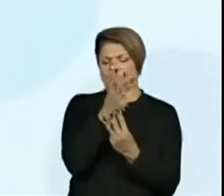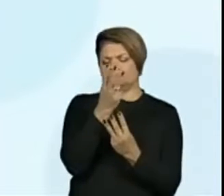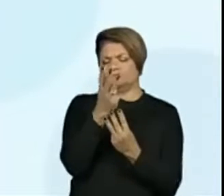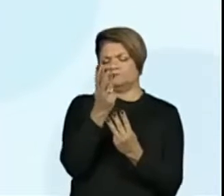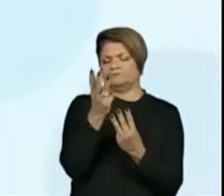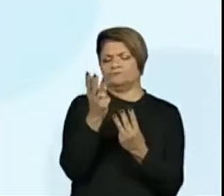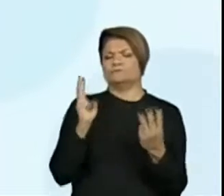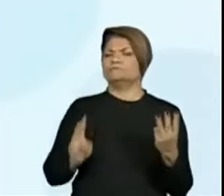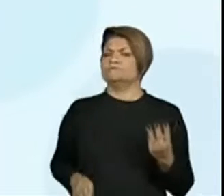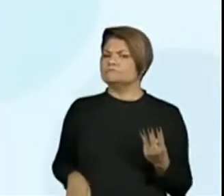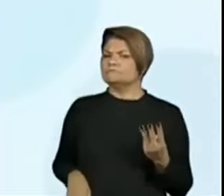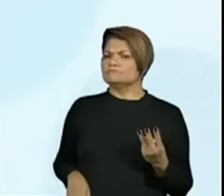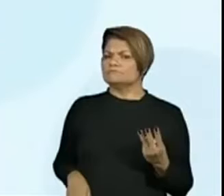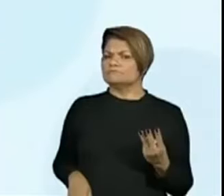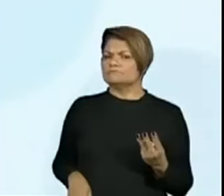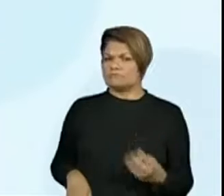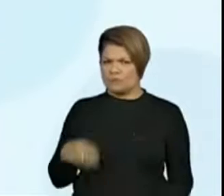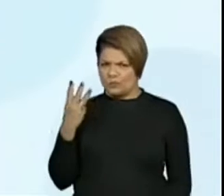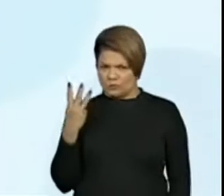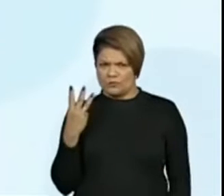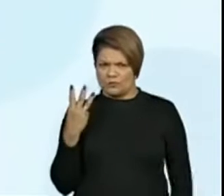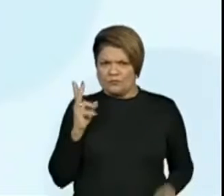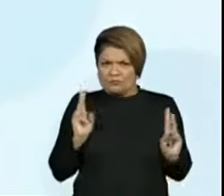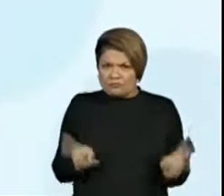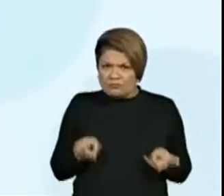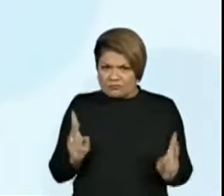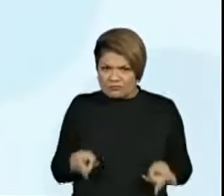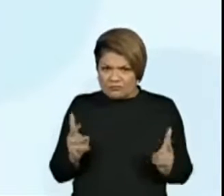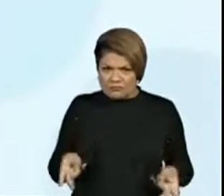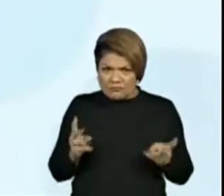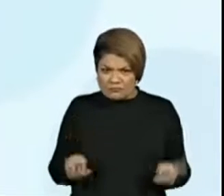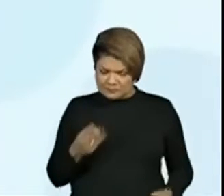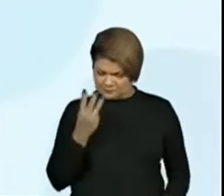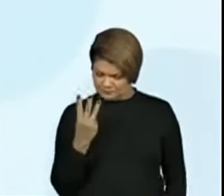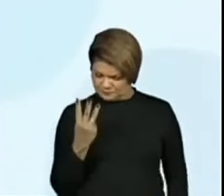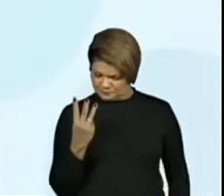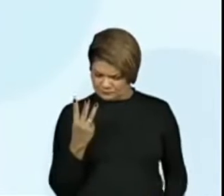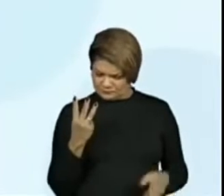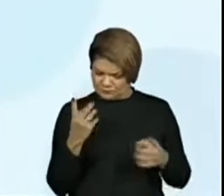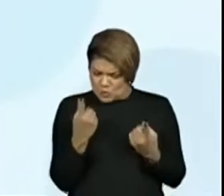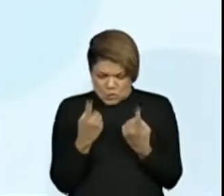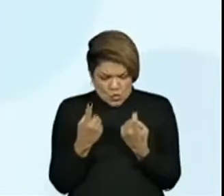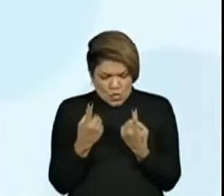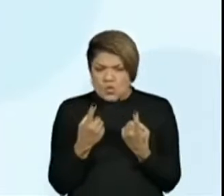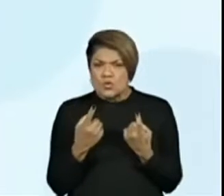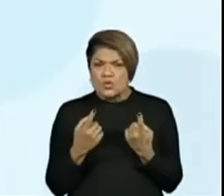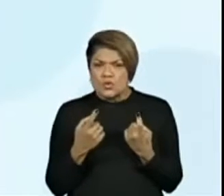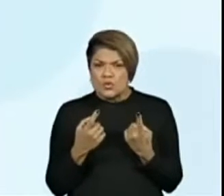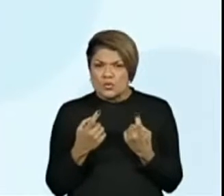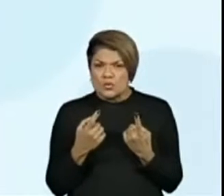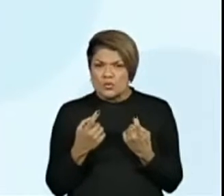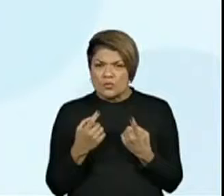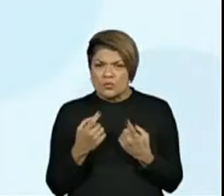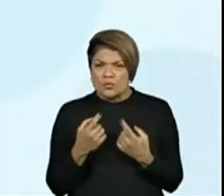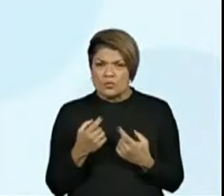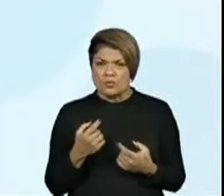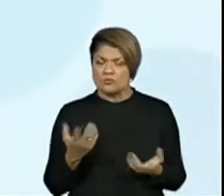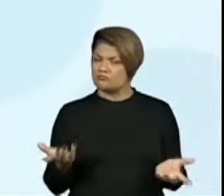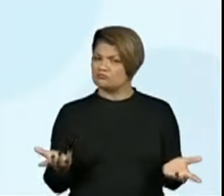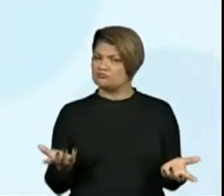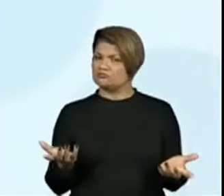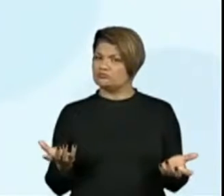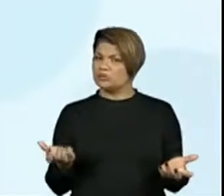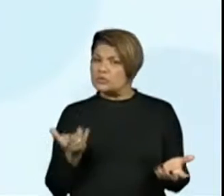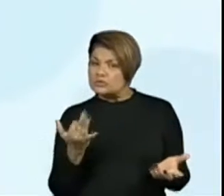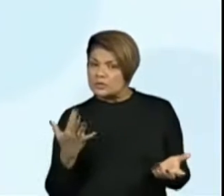fiquei em dúvida. Será, alunos, que todos esses números três têm o mesmo valor? Hum, e aí, o que vocês acham?